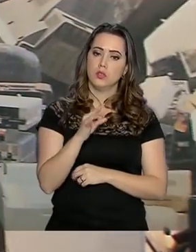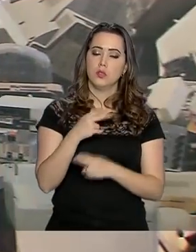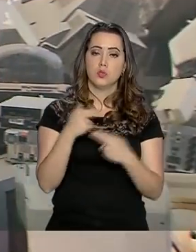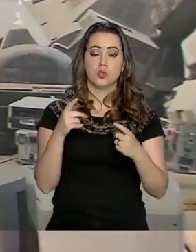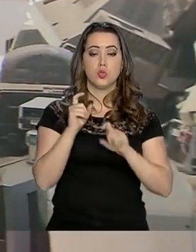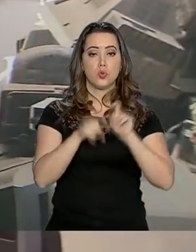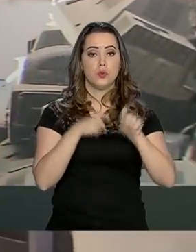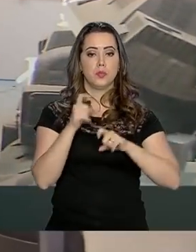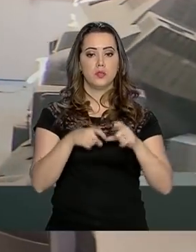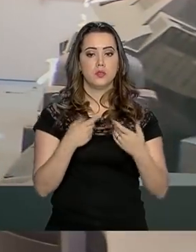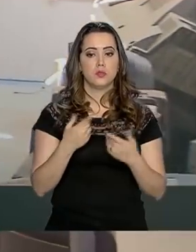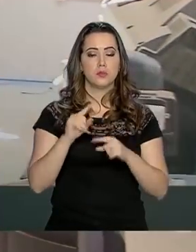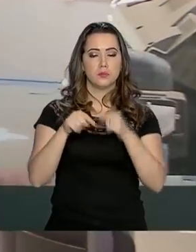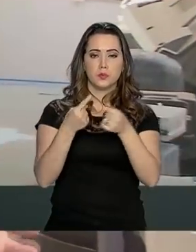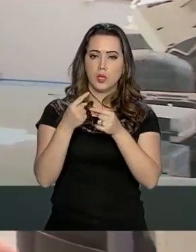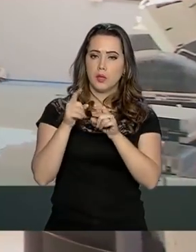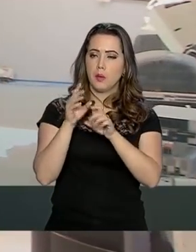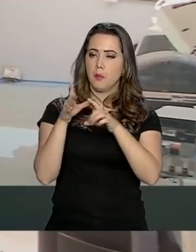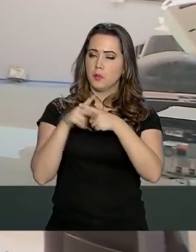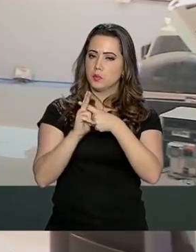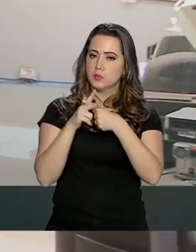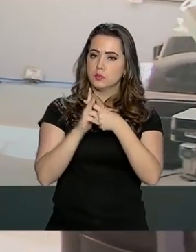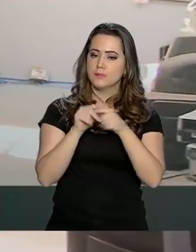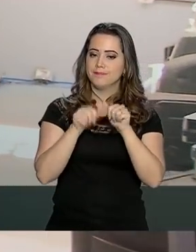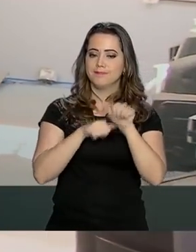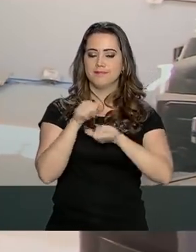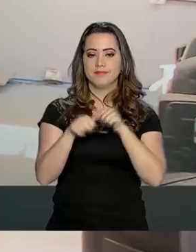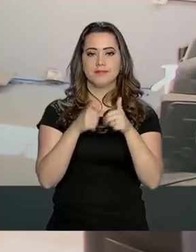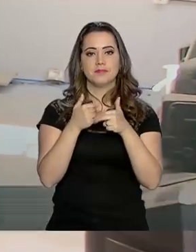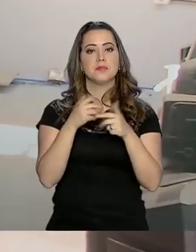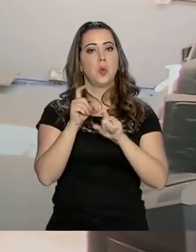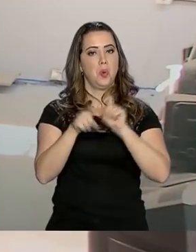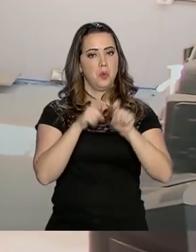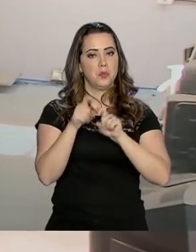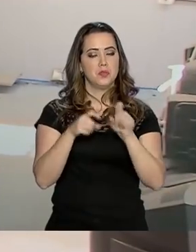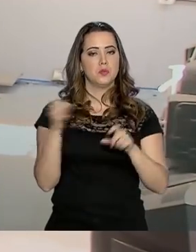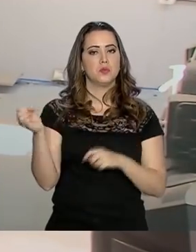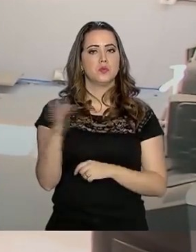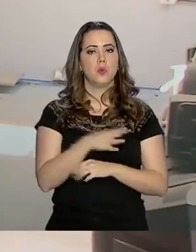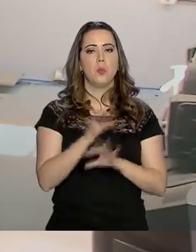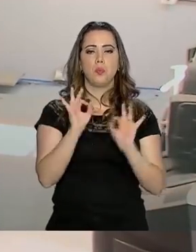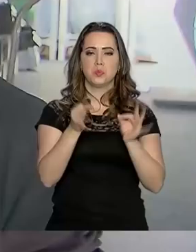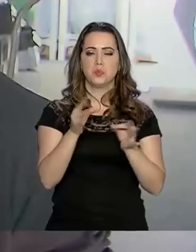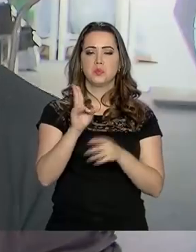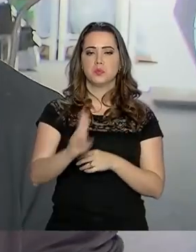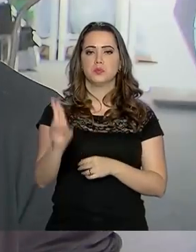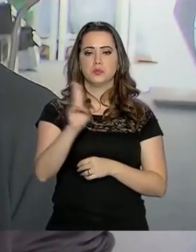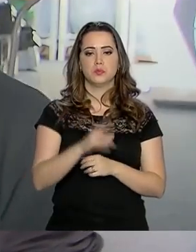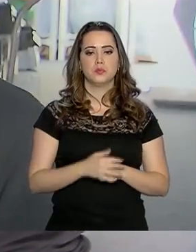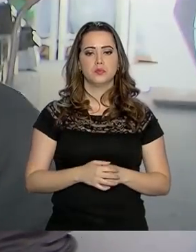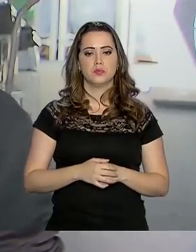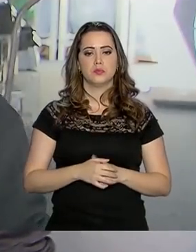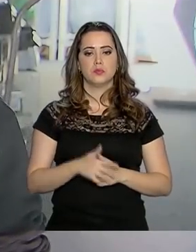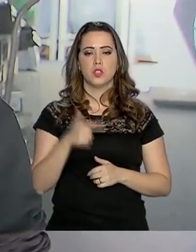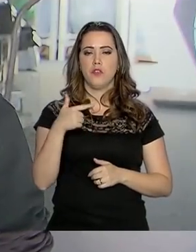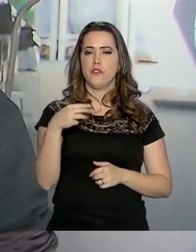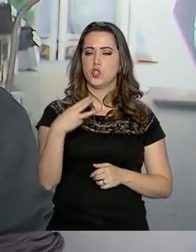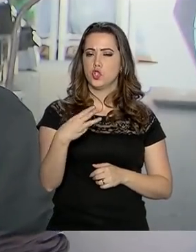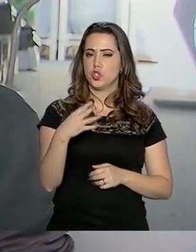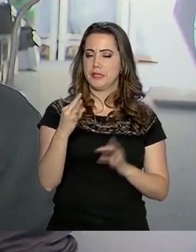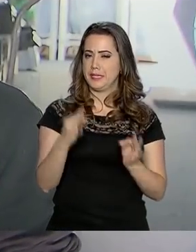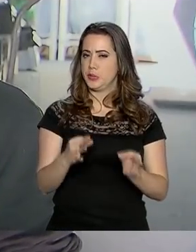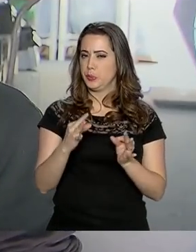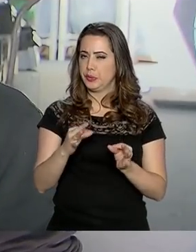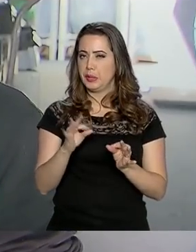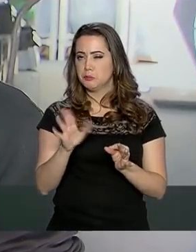computadores, que depois de recondicionados, se transformam em máquinas novas prontas para o uso. Dessas 23 toneladas, em